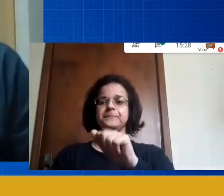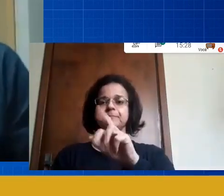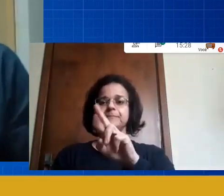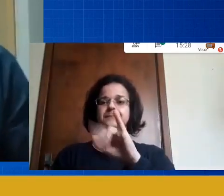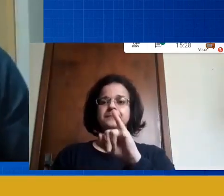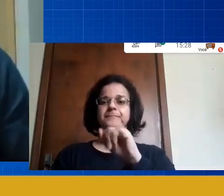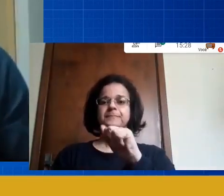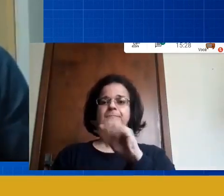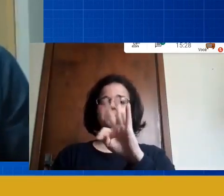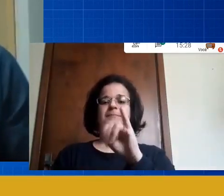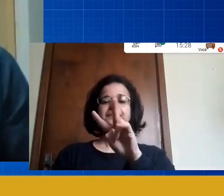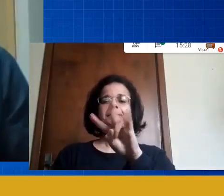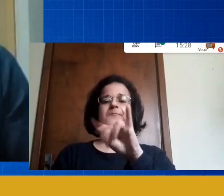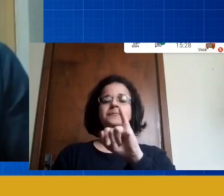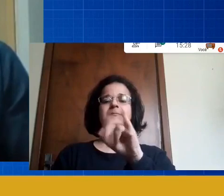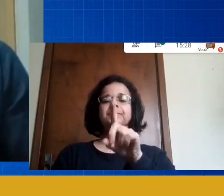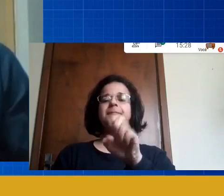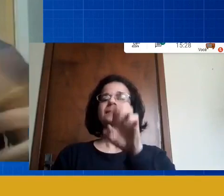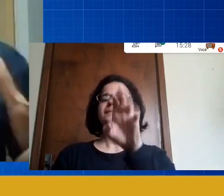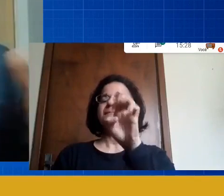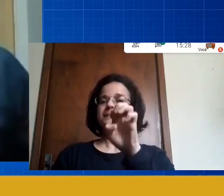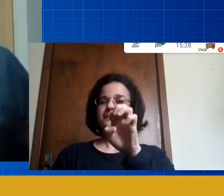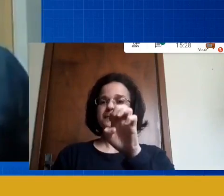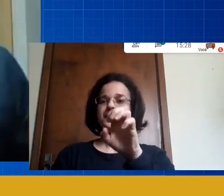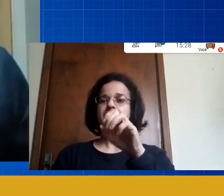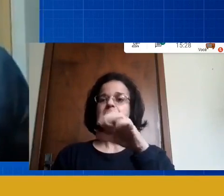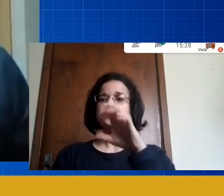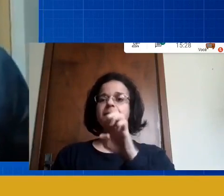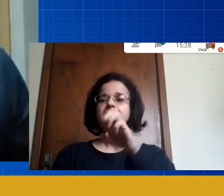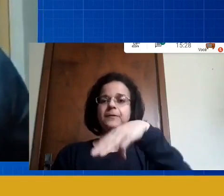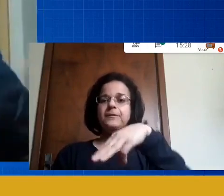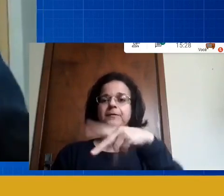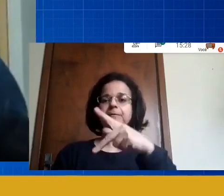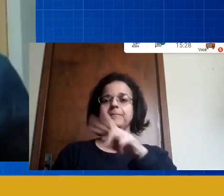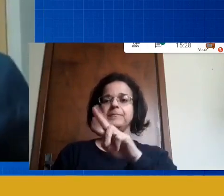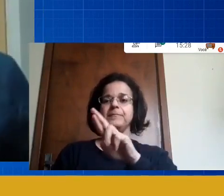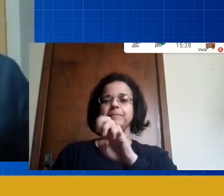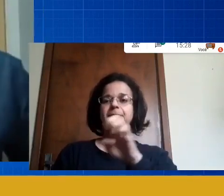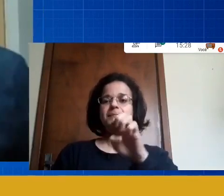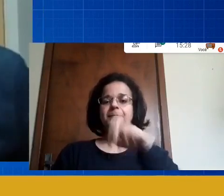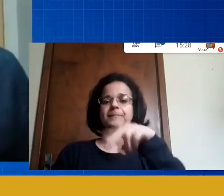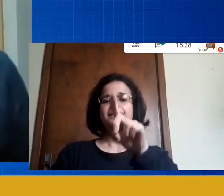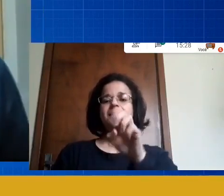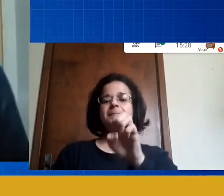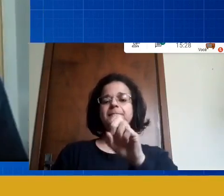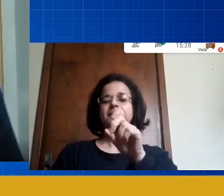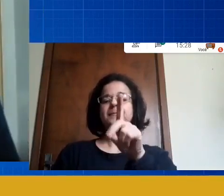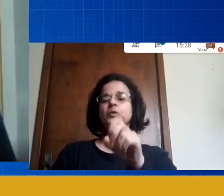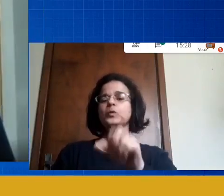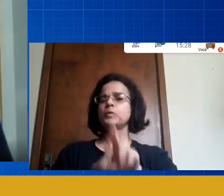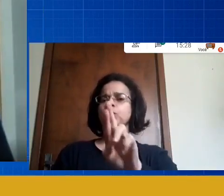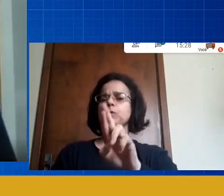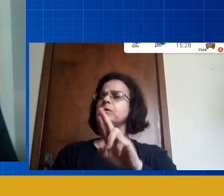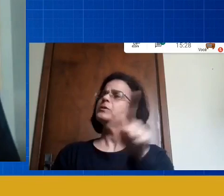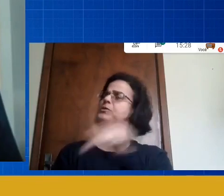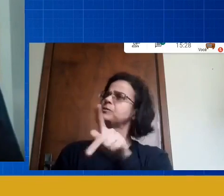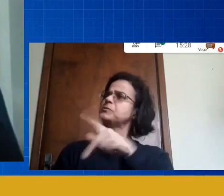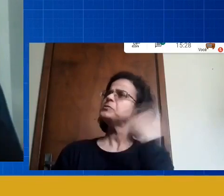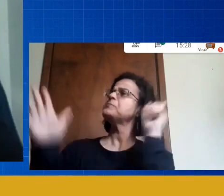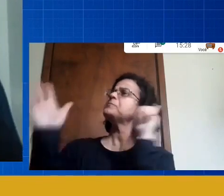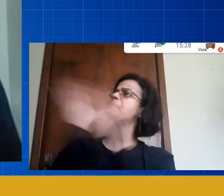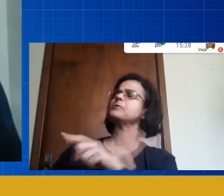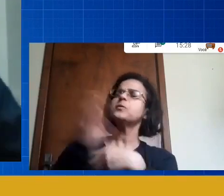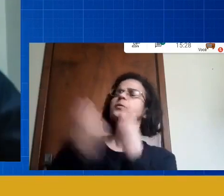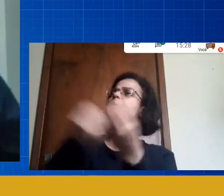empreendedorismo na sala de aula e alguns educadores alguns professores falam mas como ser empreendedor na sala de